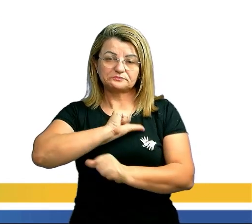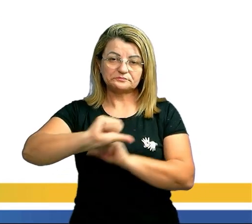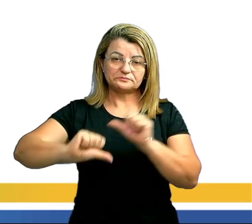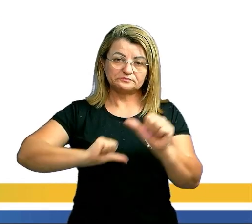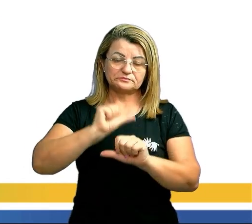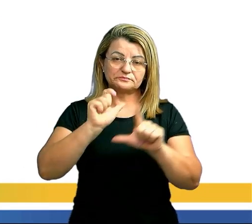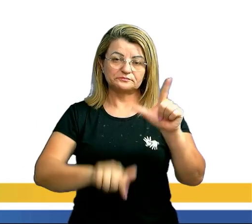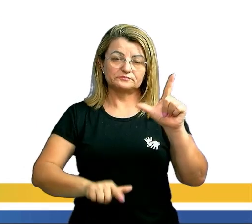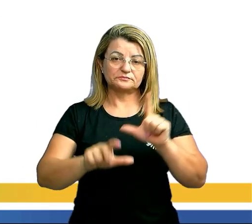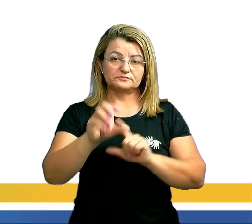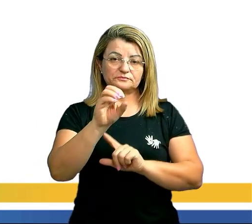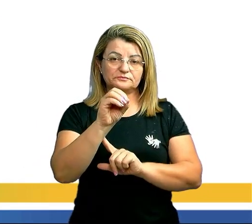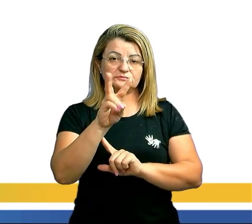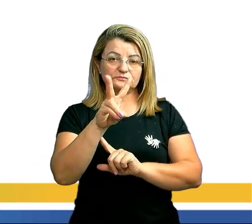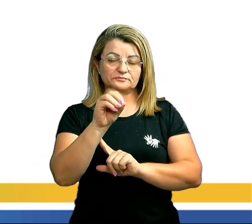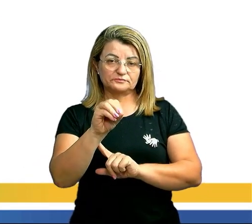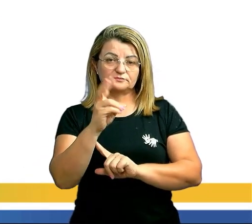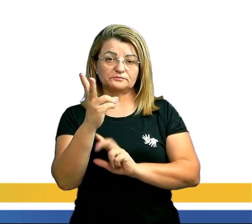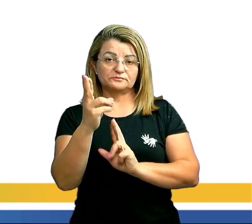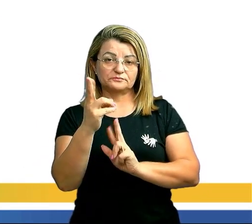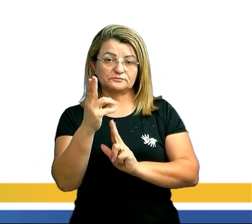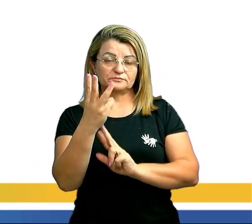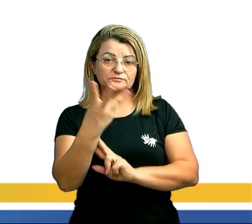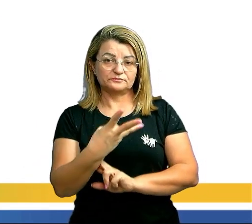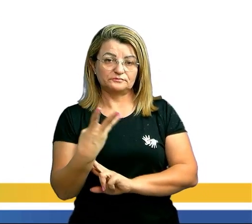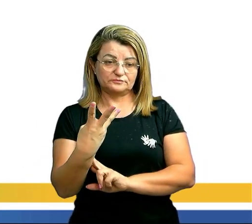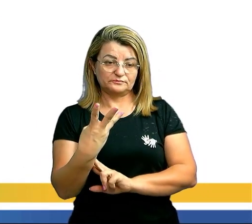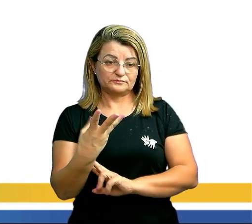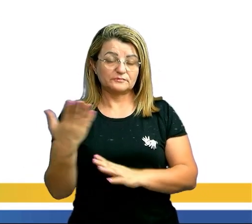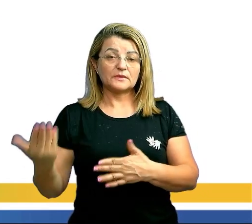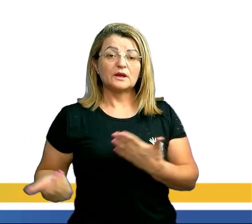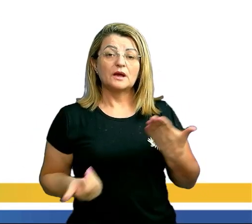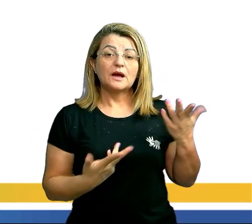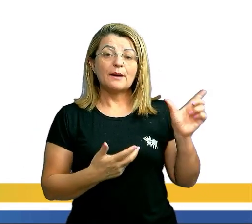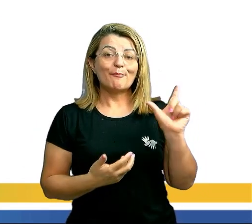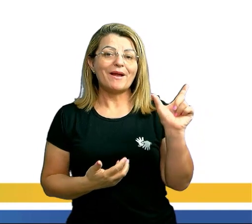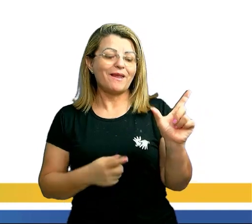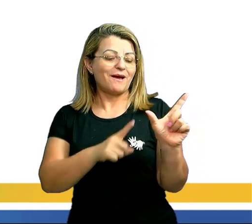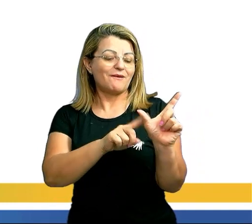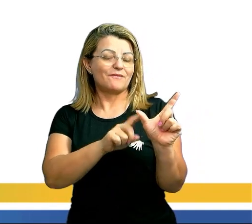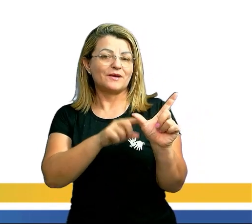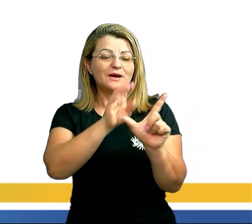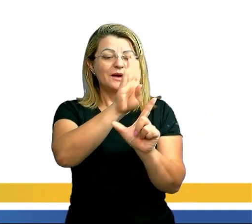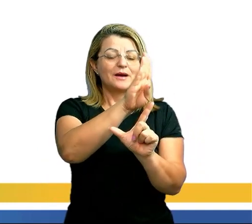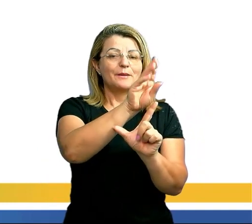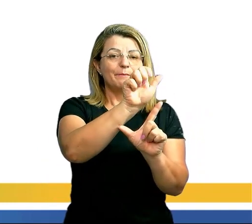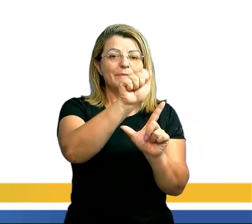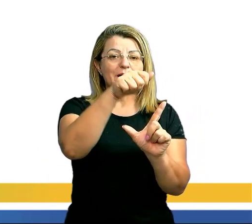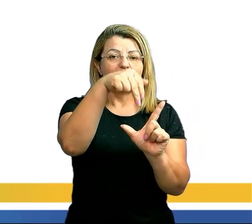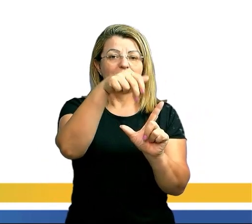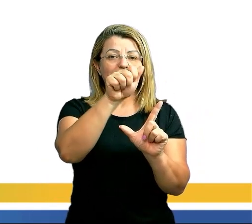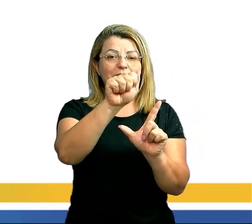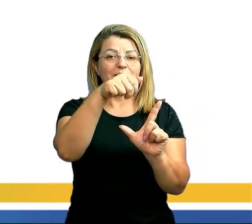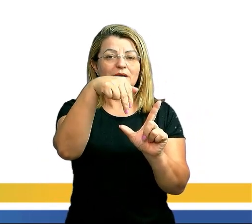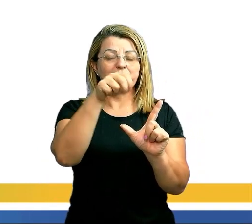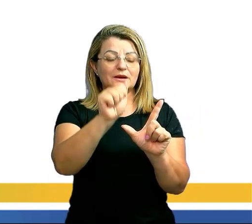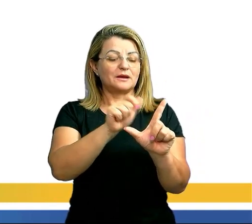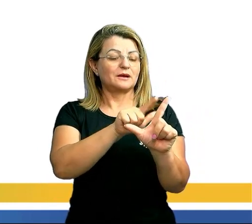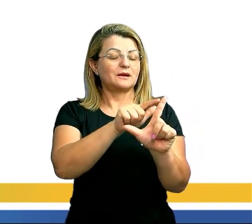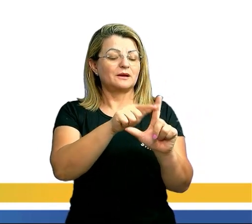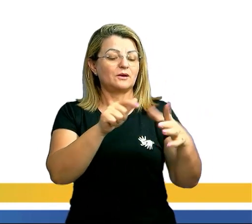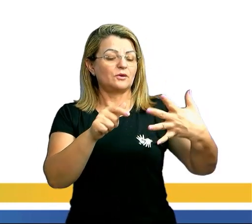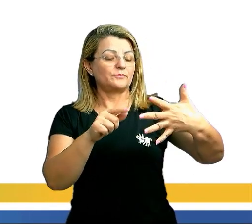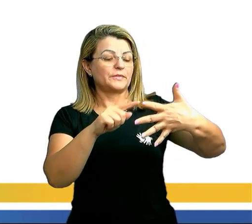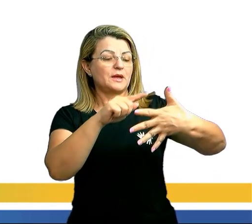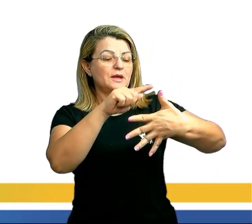é igual a três, tá? E se fosse da palavra banana? Acompanha aqui comigo. Banana tem quantas letras? Tá?